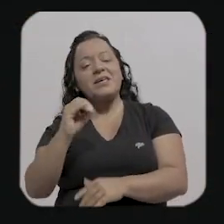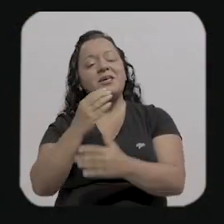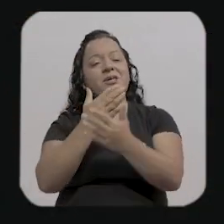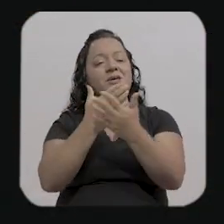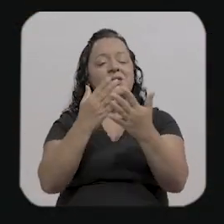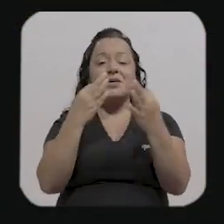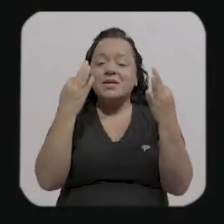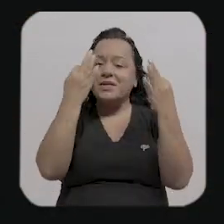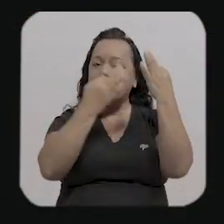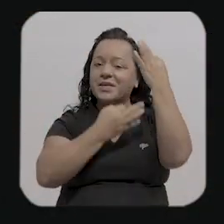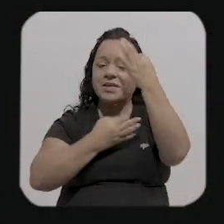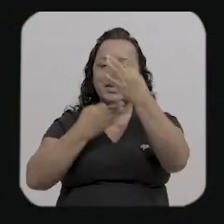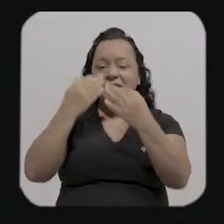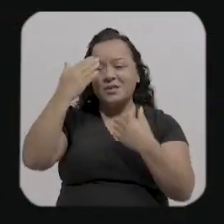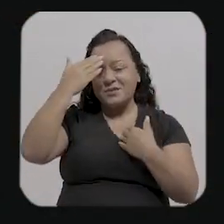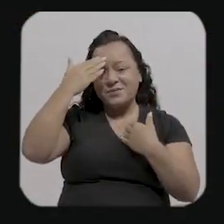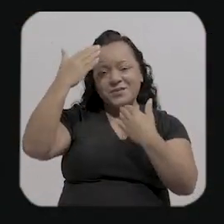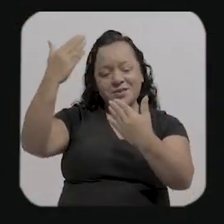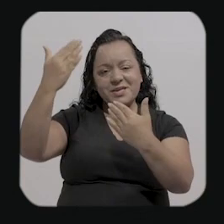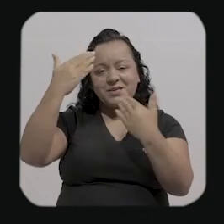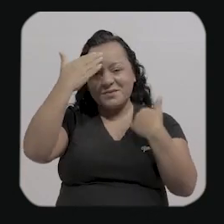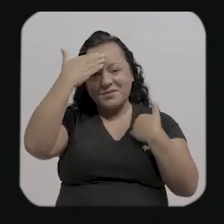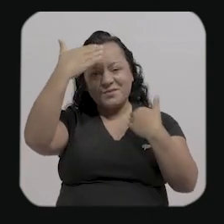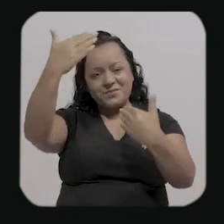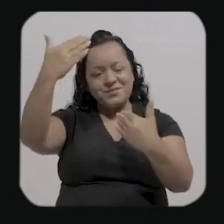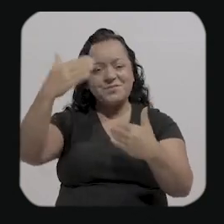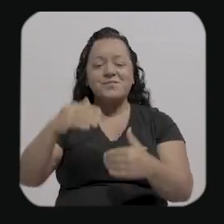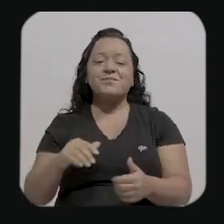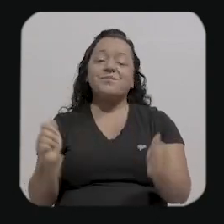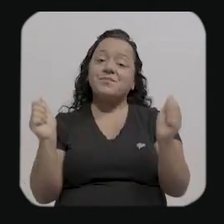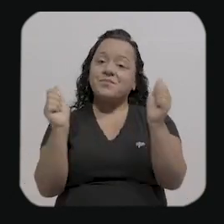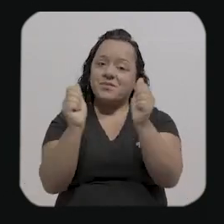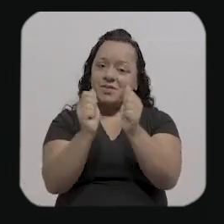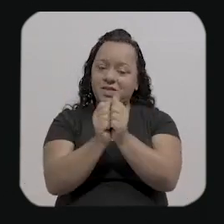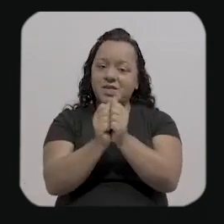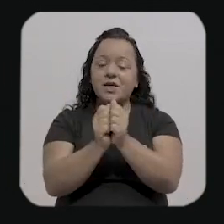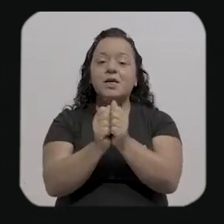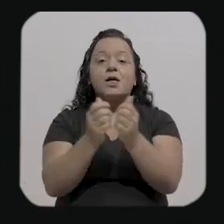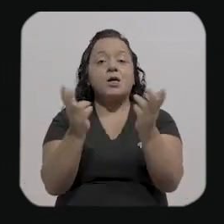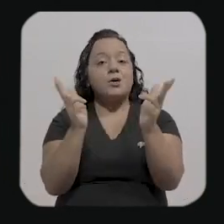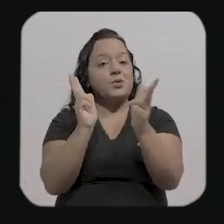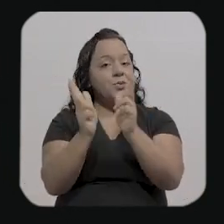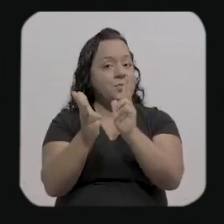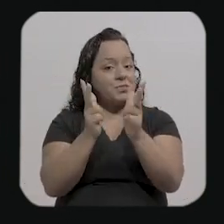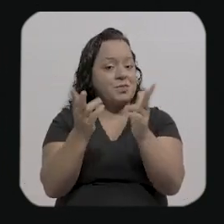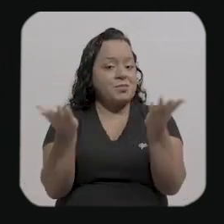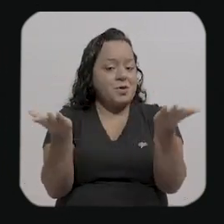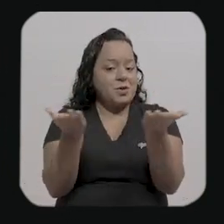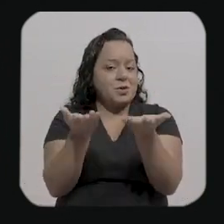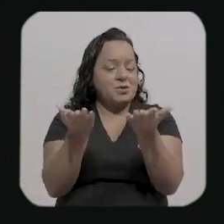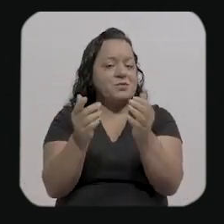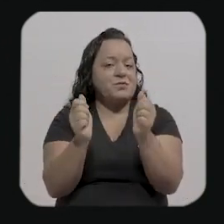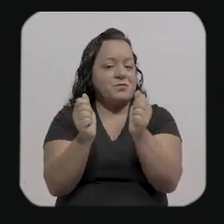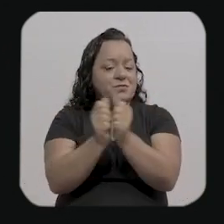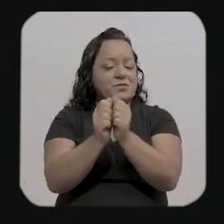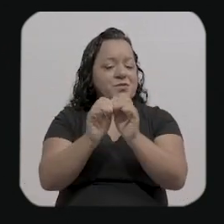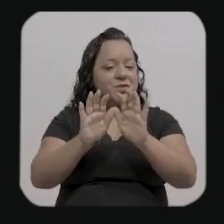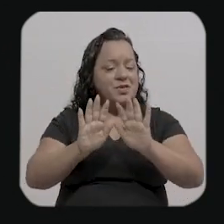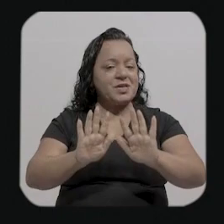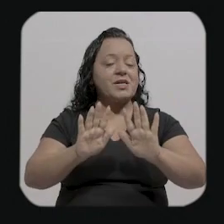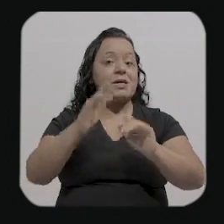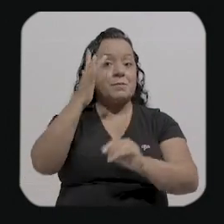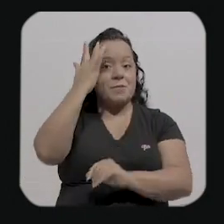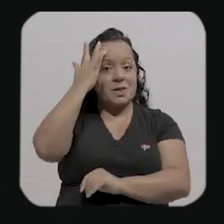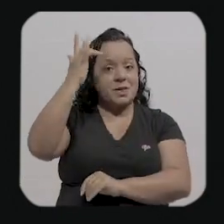nosso papo de hoje fica por aqui e amanhã tem mais uma edição especialíssima do Casa em Cena um olhar sobre a cidade amanhã minha convidada